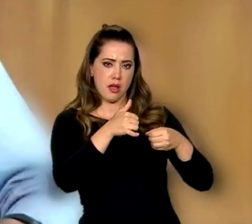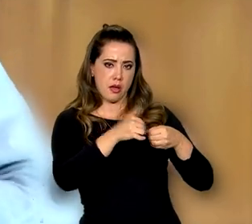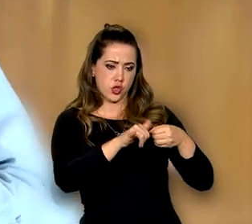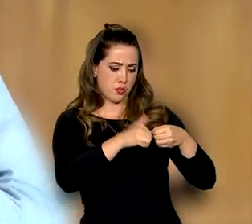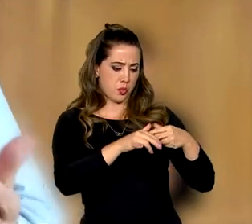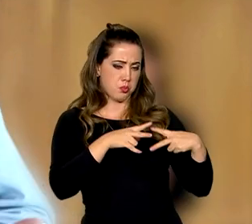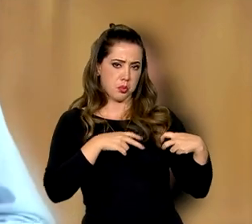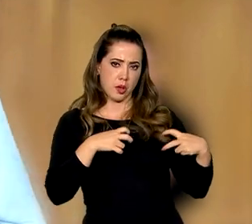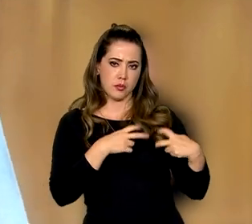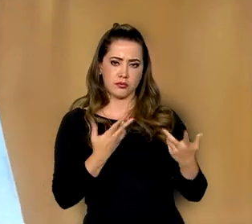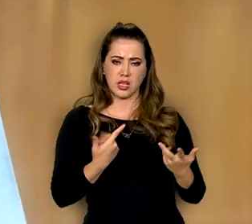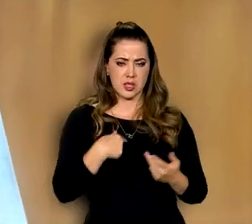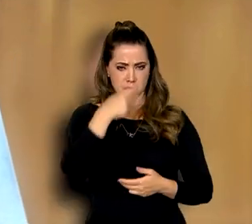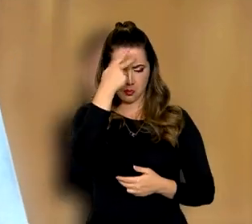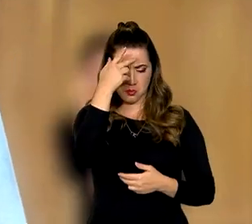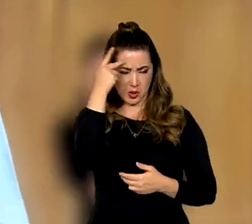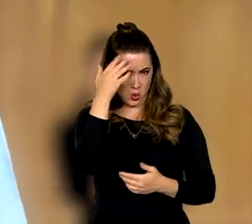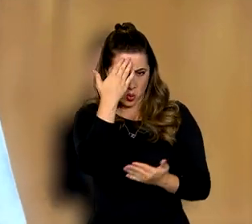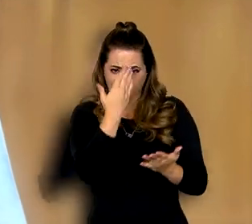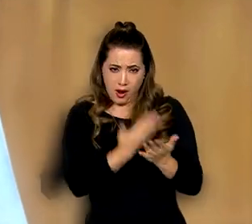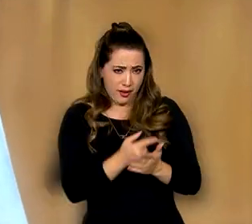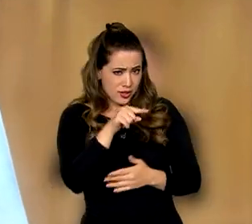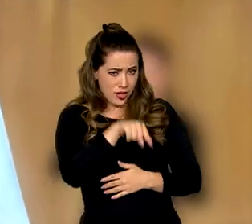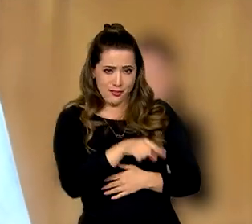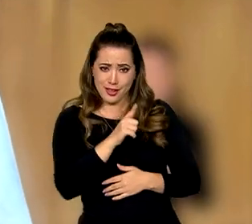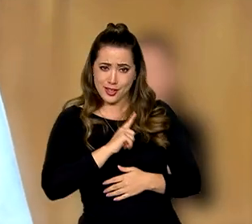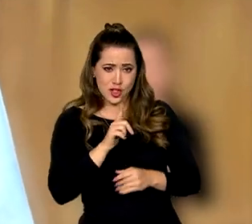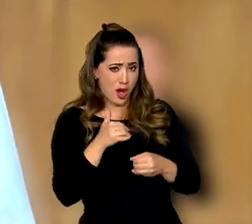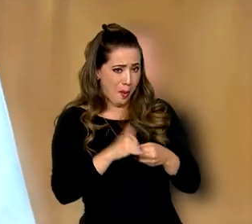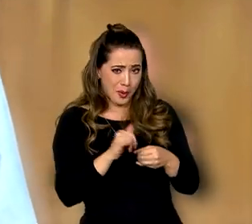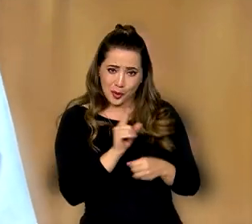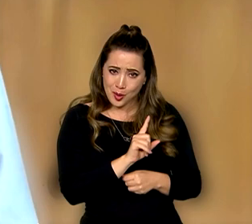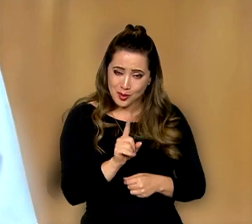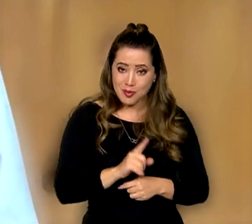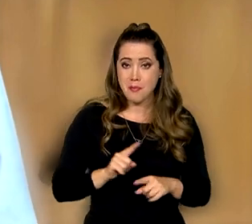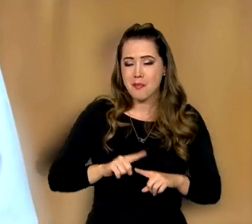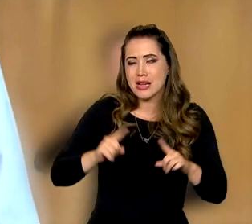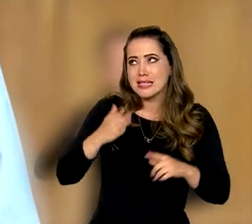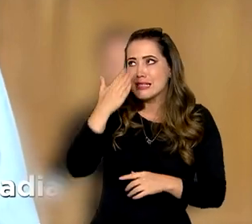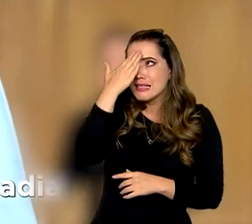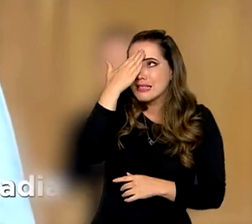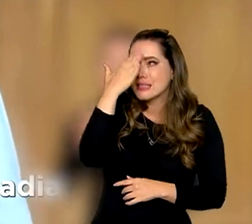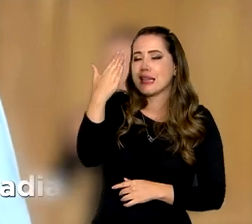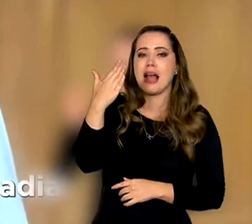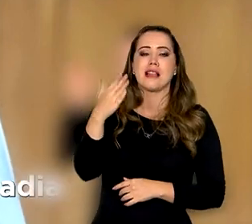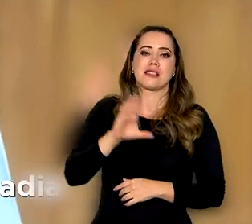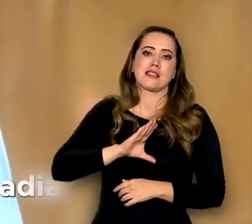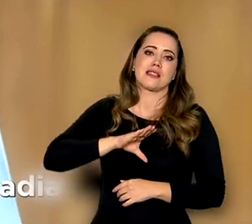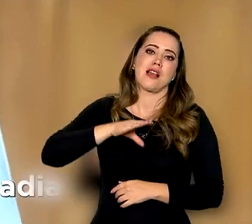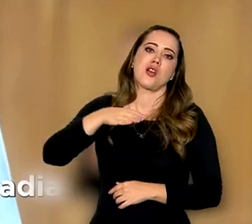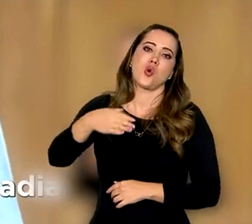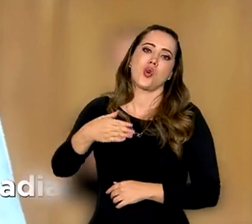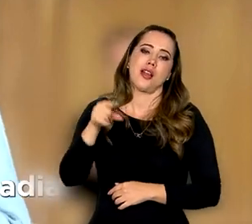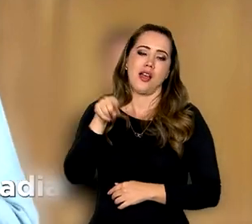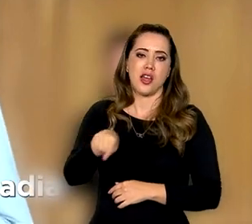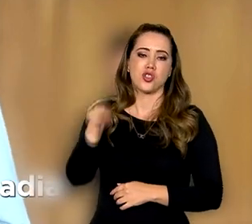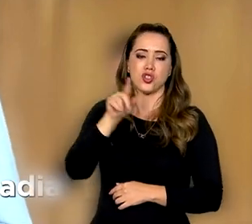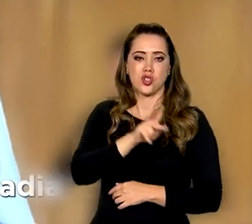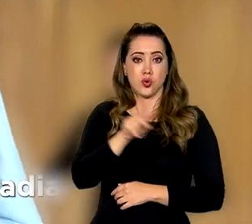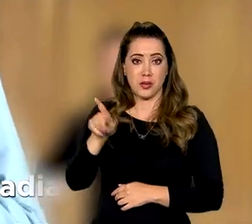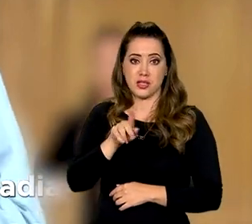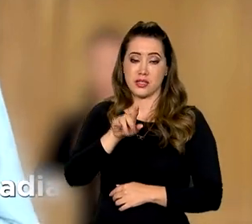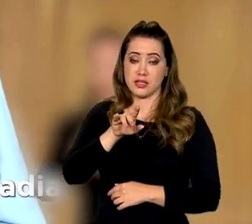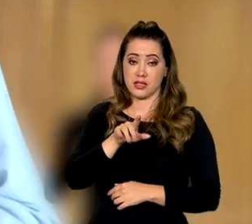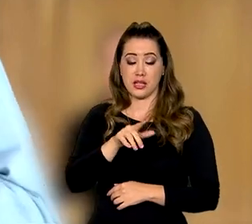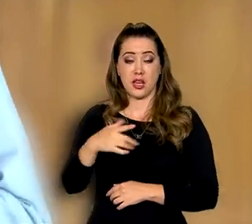não acreditava que tinha petróleo no Brasil, graças à coragem de um presidente da república chamado Getúlio Vargas. E